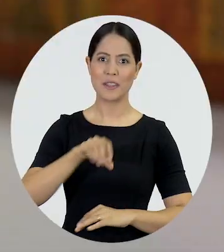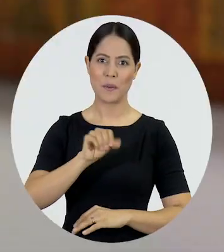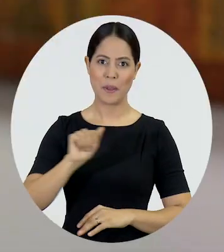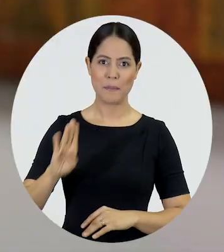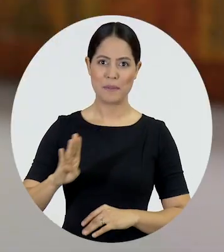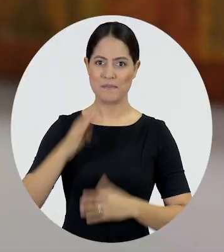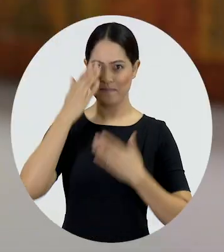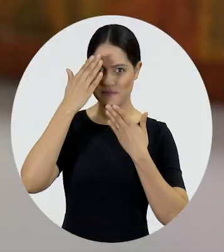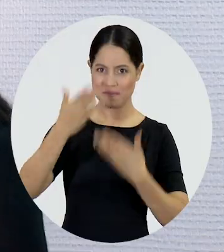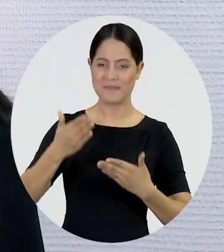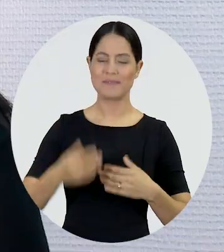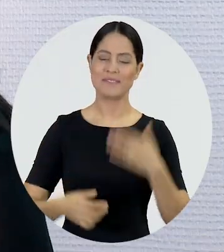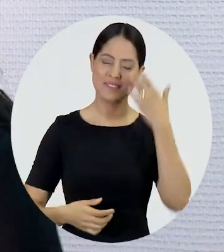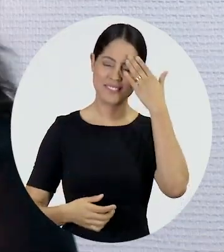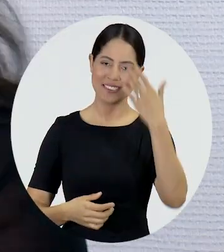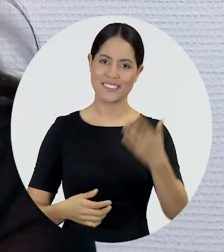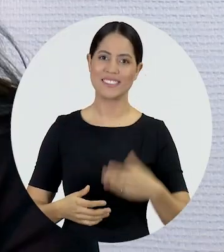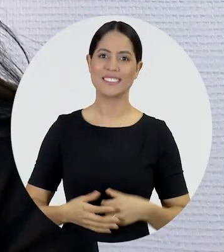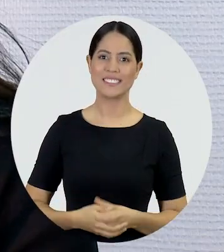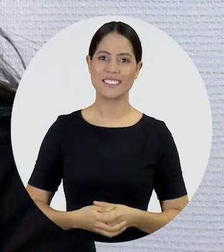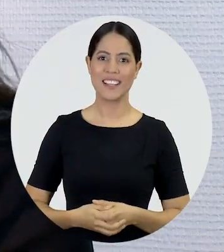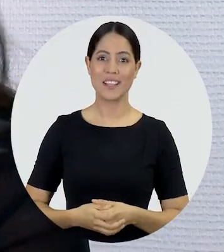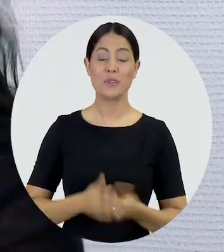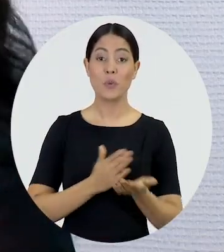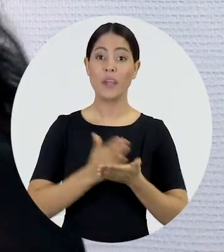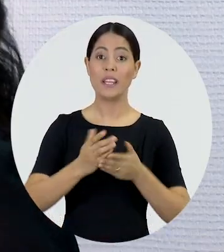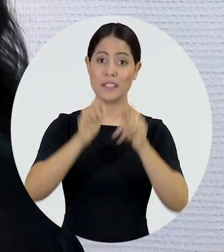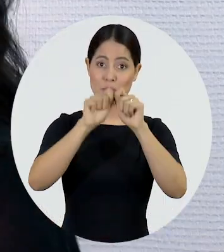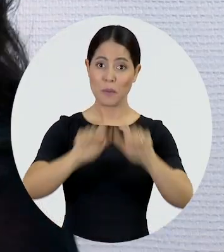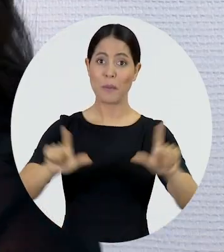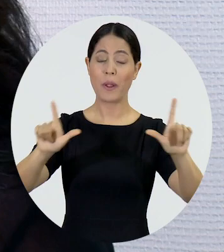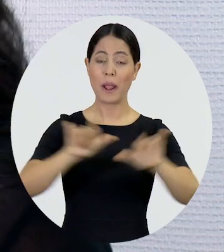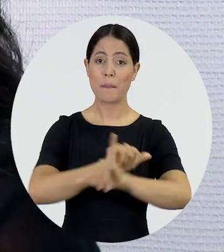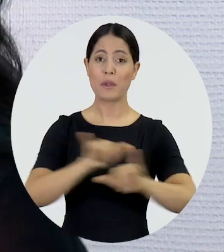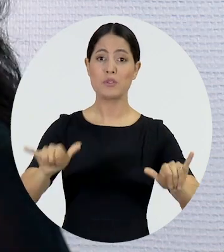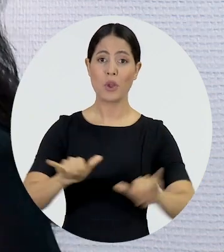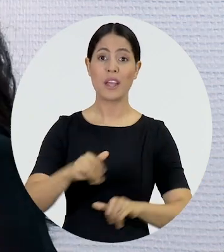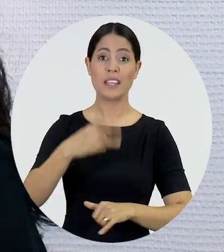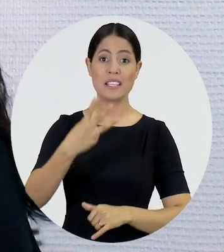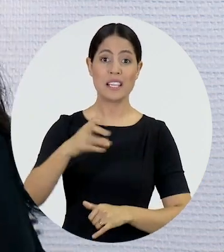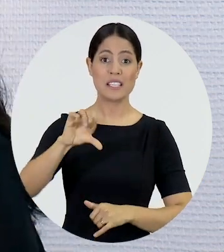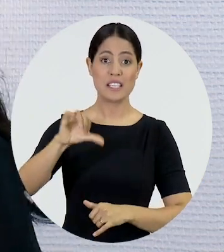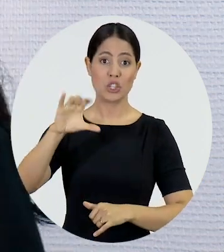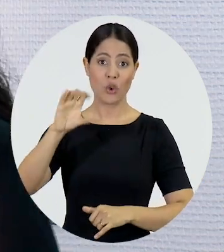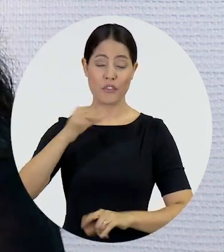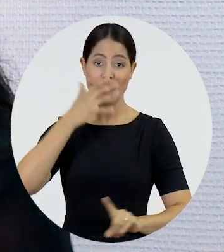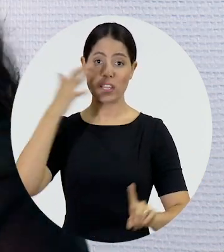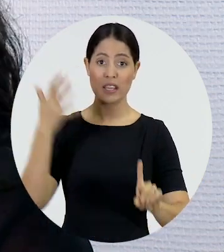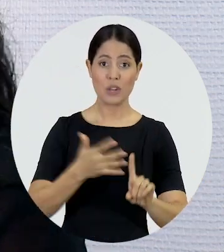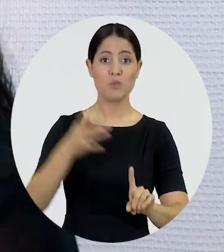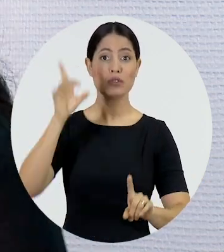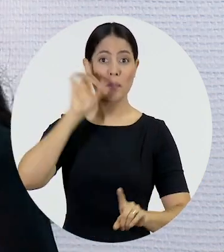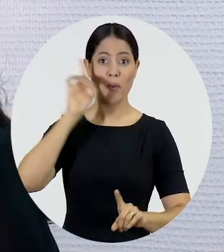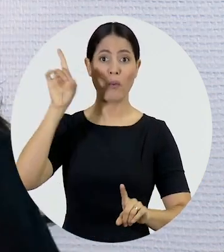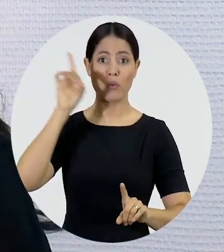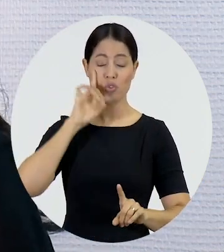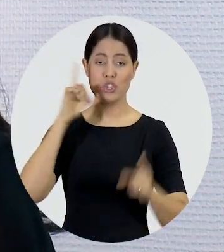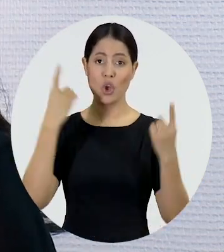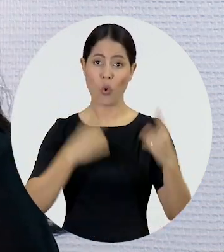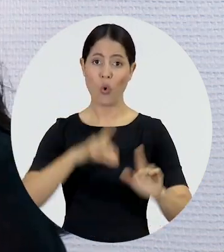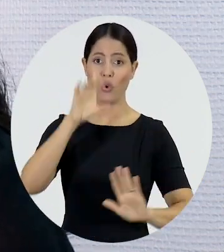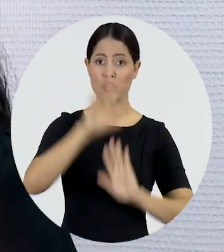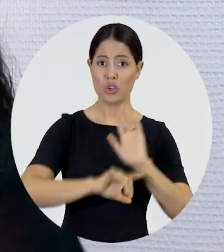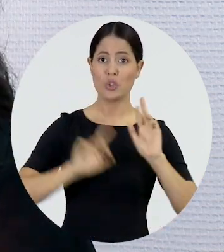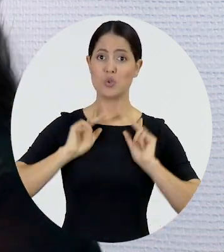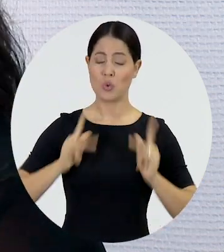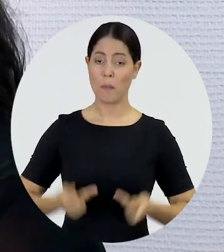Entrevista. que agradeço. Doutor Hélio, no início do programa eu falei. 390 denúncias por dia de violações